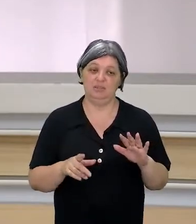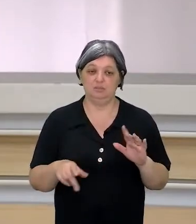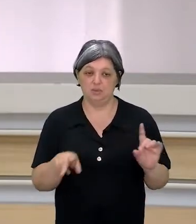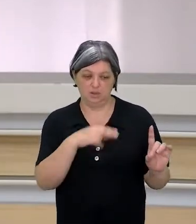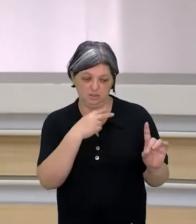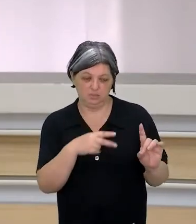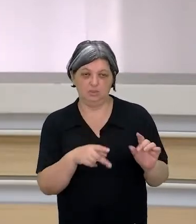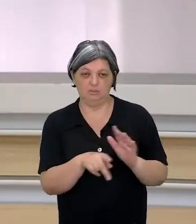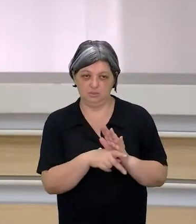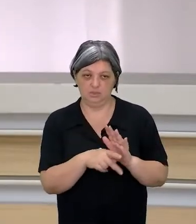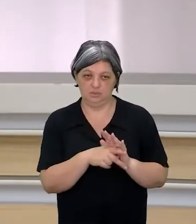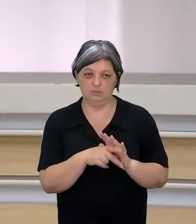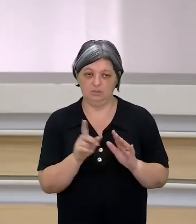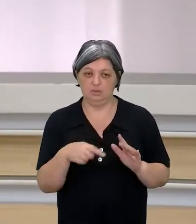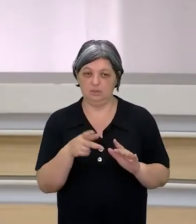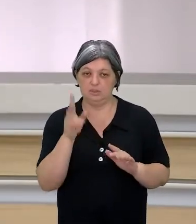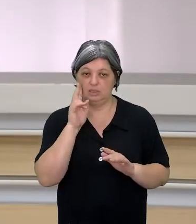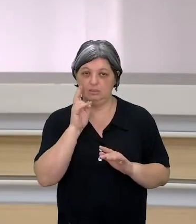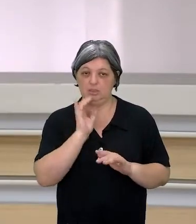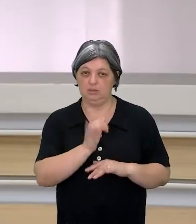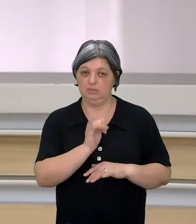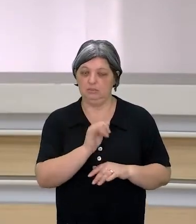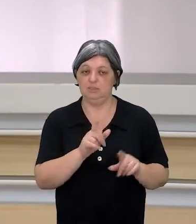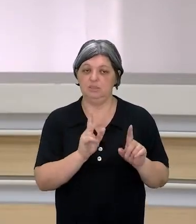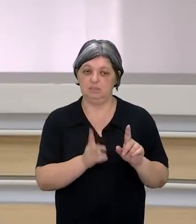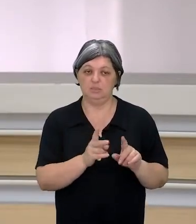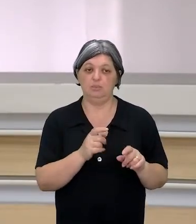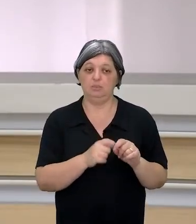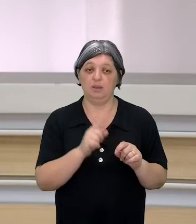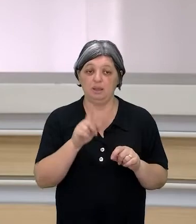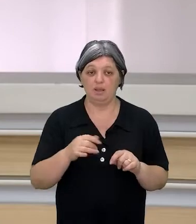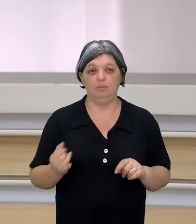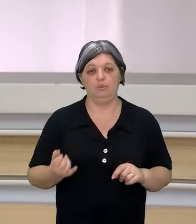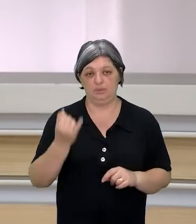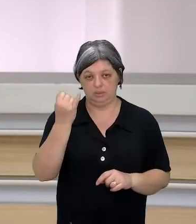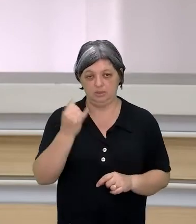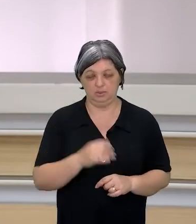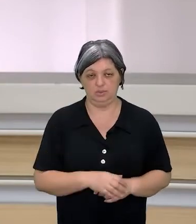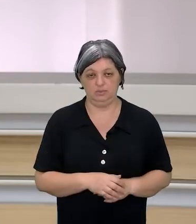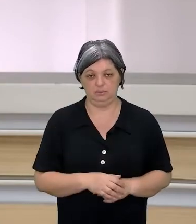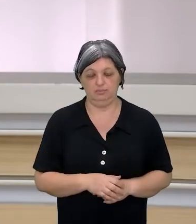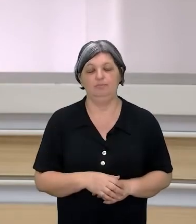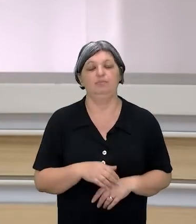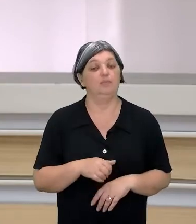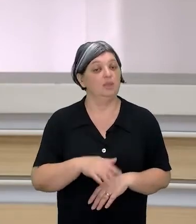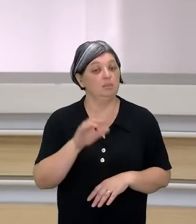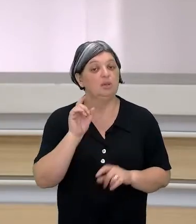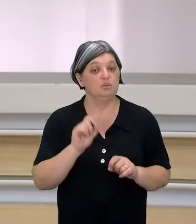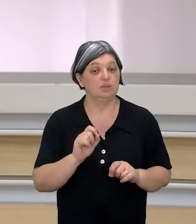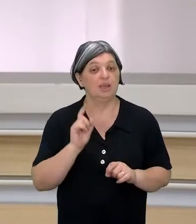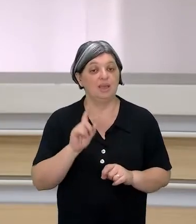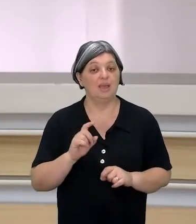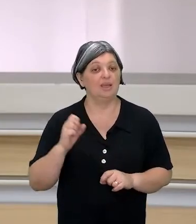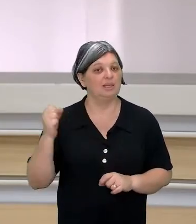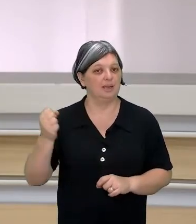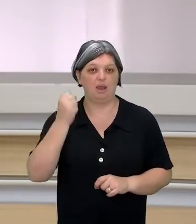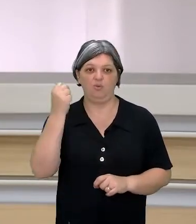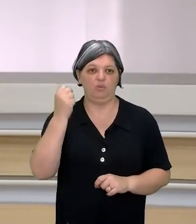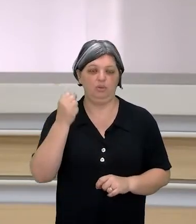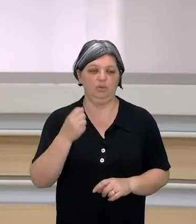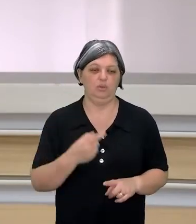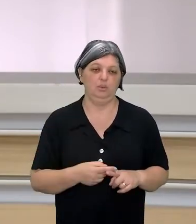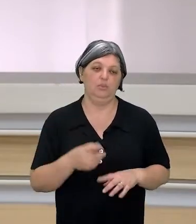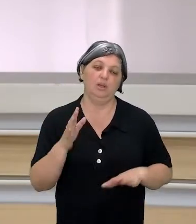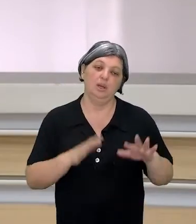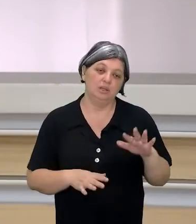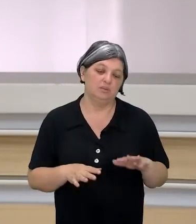está batendo muito na tecla pelo simples fato de que isso é muito importante. E mais do que isso, isso é muito grave. Porque talvez a